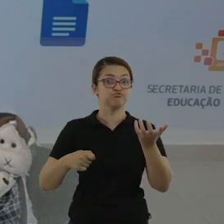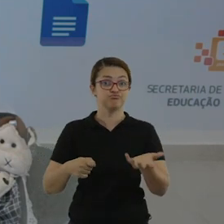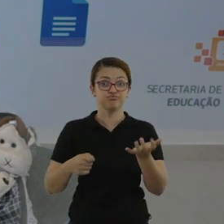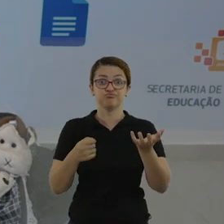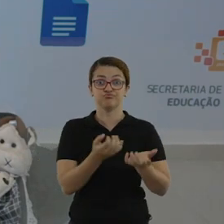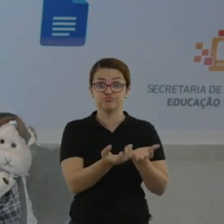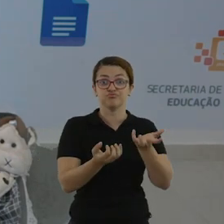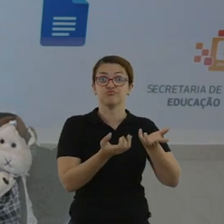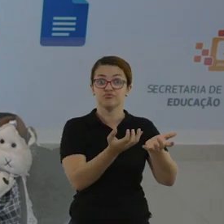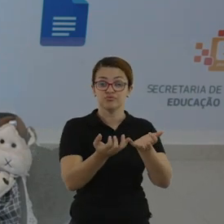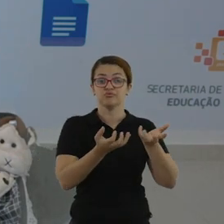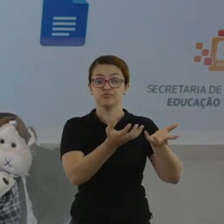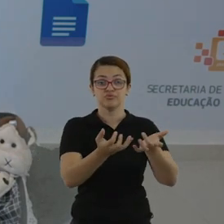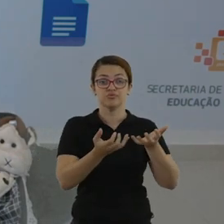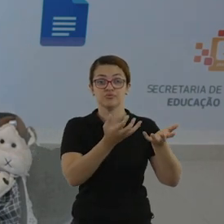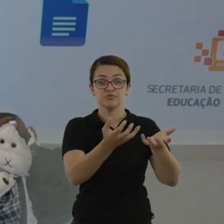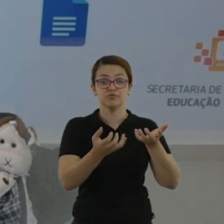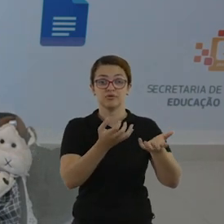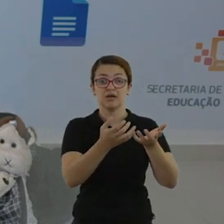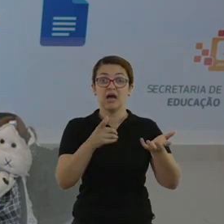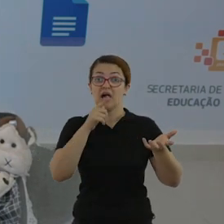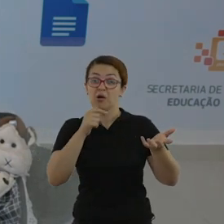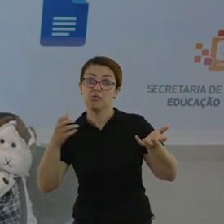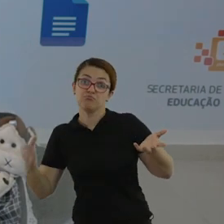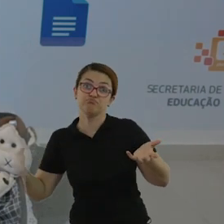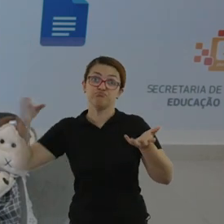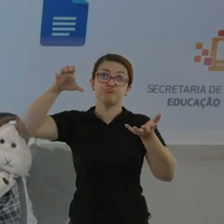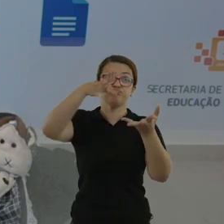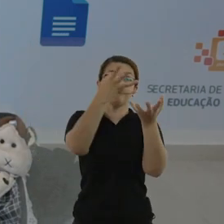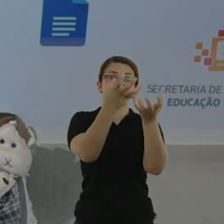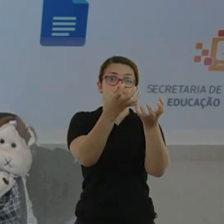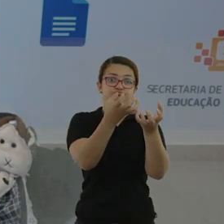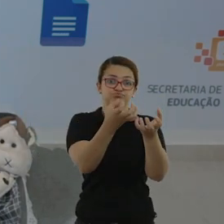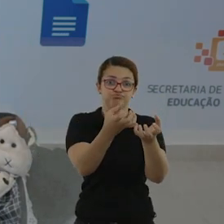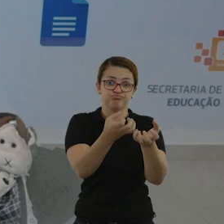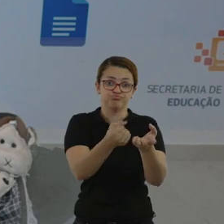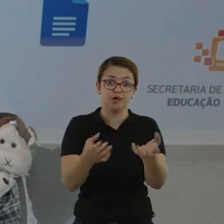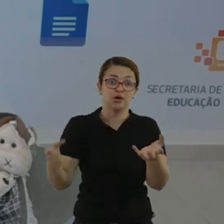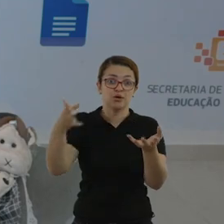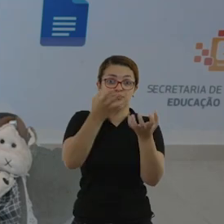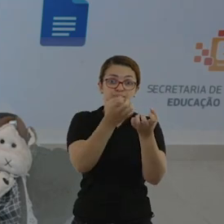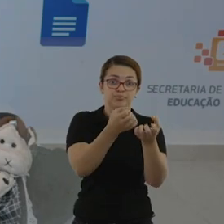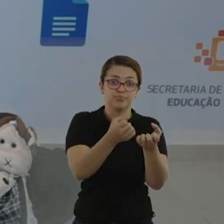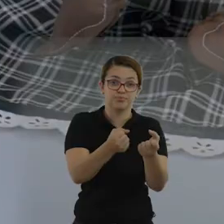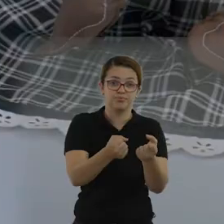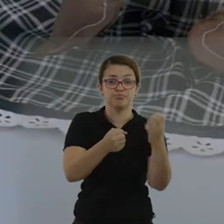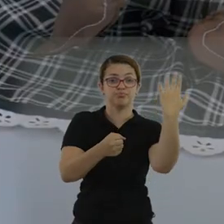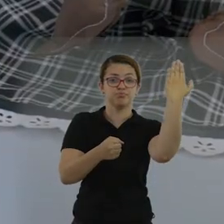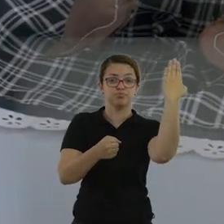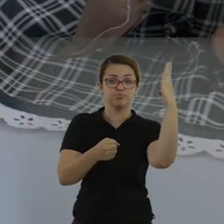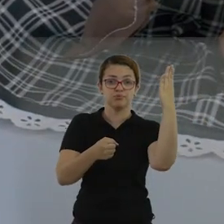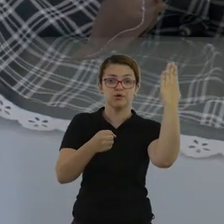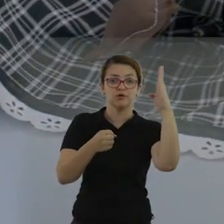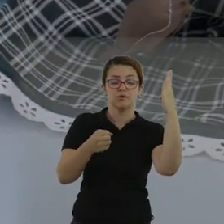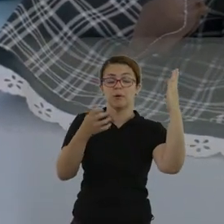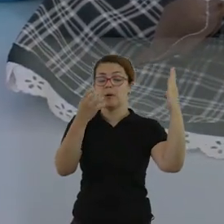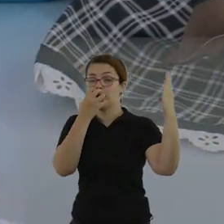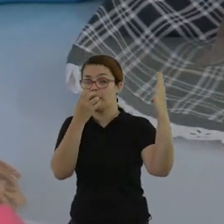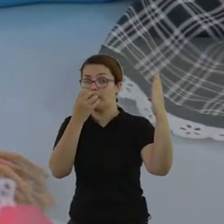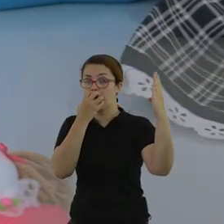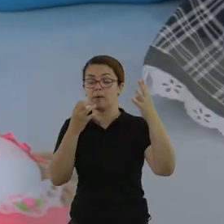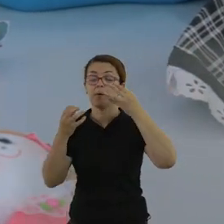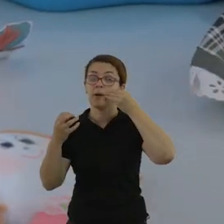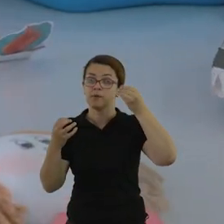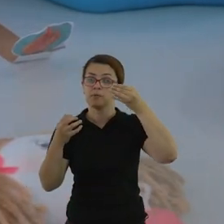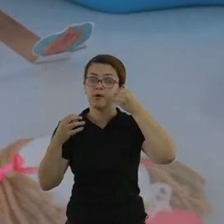Estava o fogo em seu lugar, veio o fogo lhe incomodar. Água no fogo, o